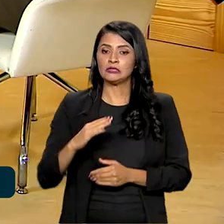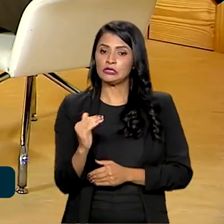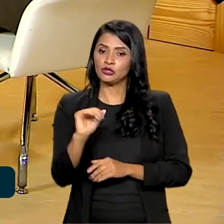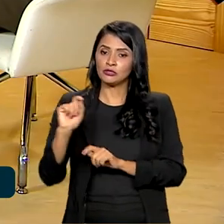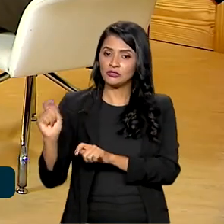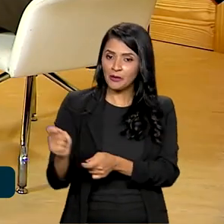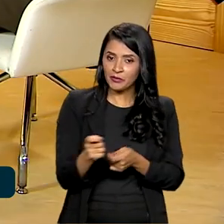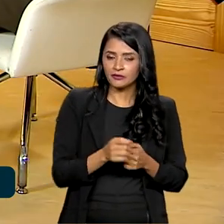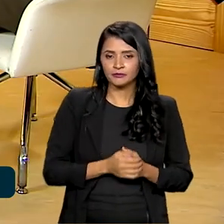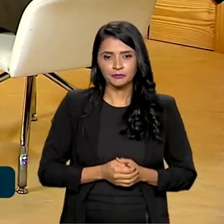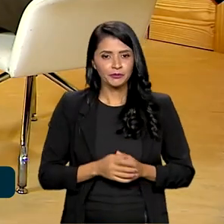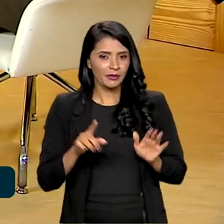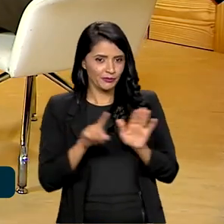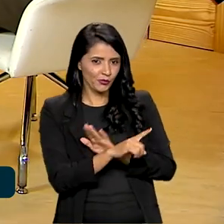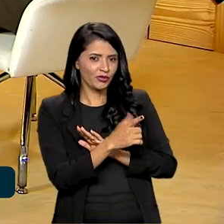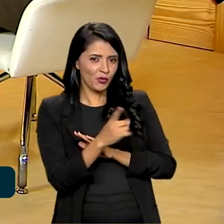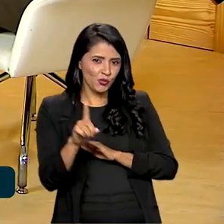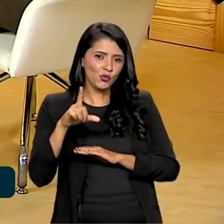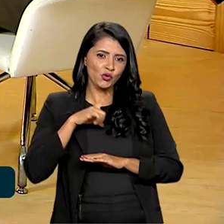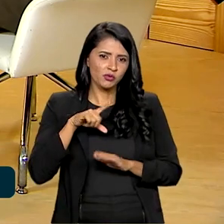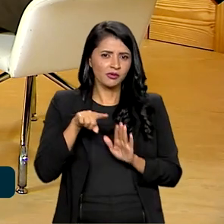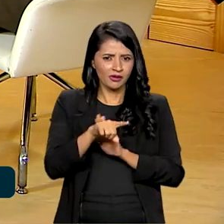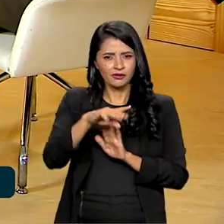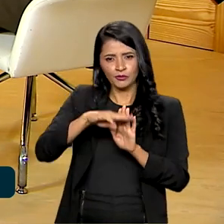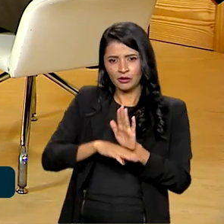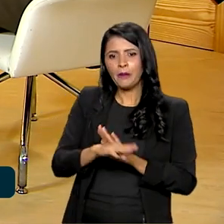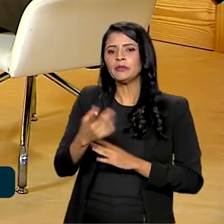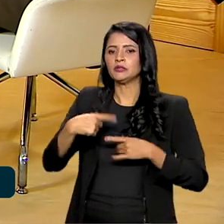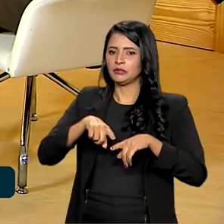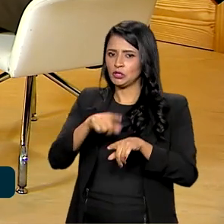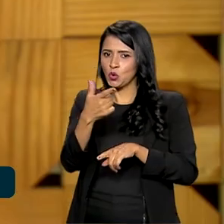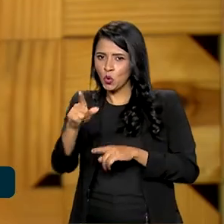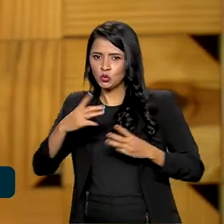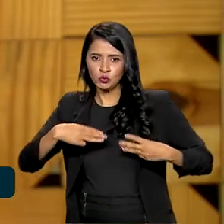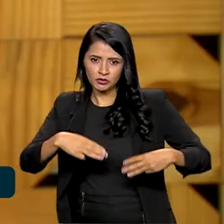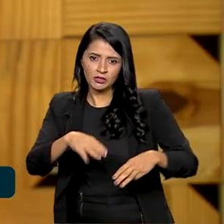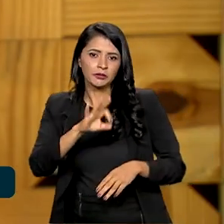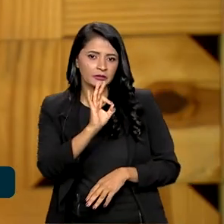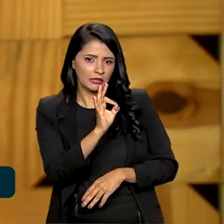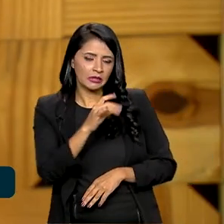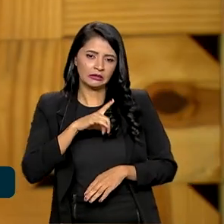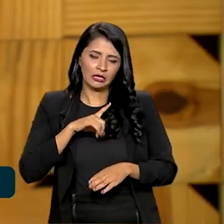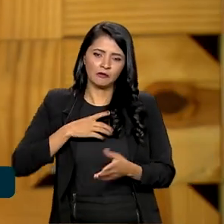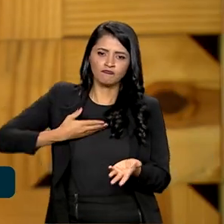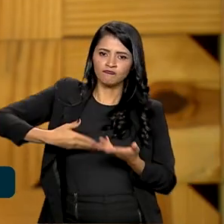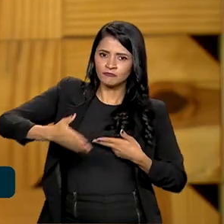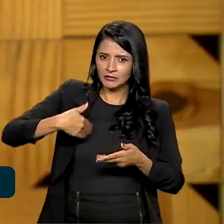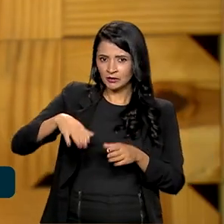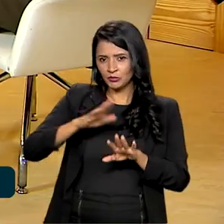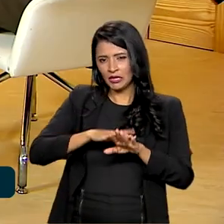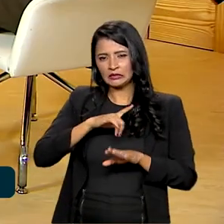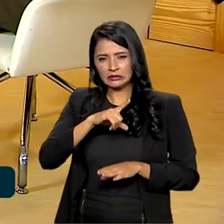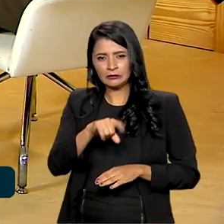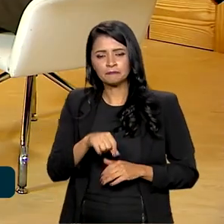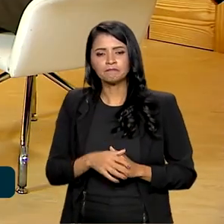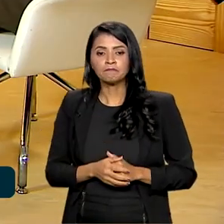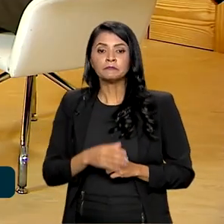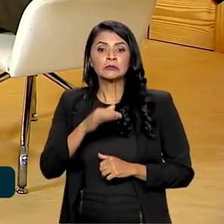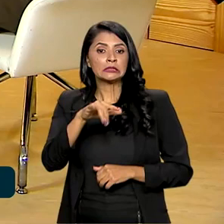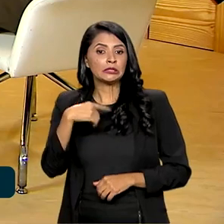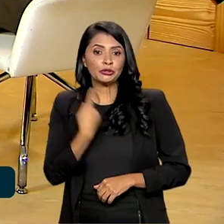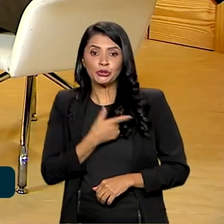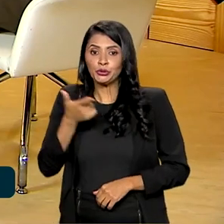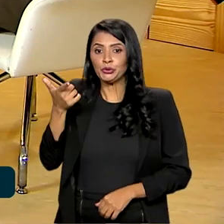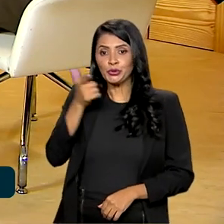Agora, para a gente encerrar, é um programa para ser tocado em parceria com outros ministérios, né? Tem toda uma articulação aí por trás. Se a gente não consegue